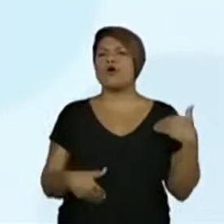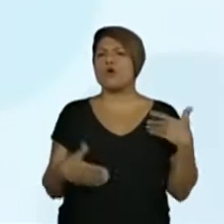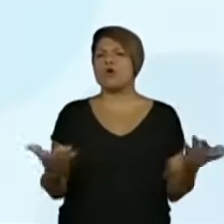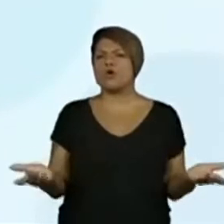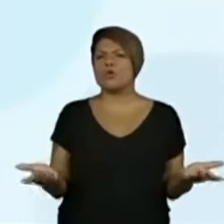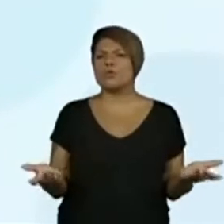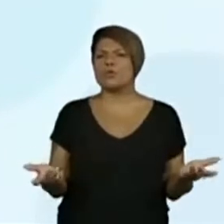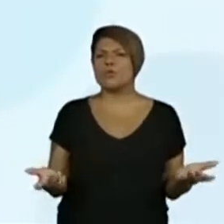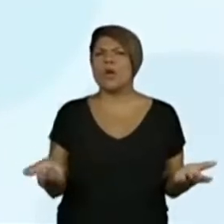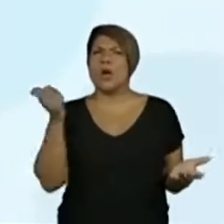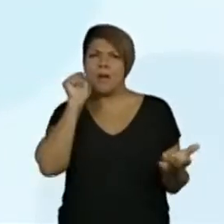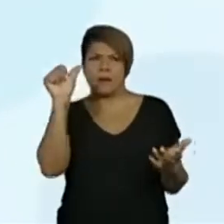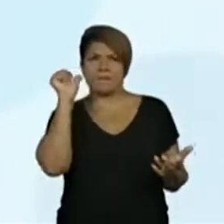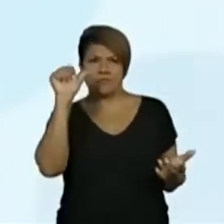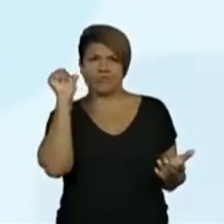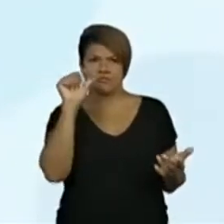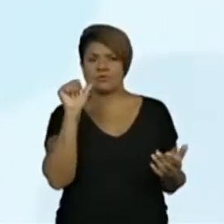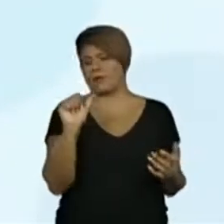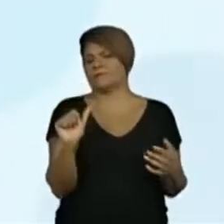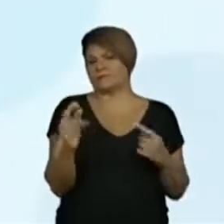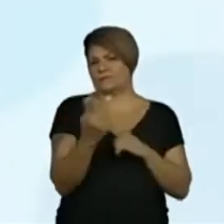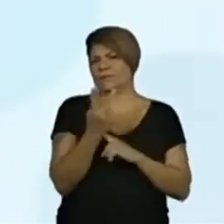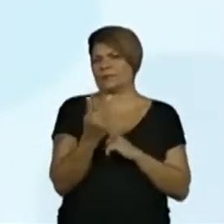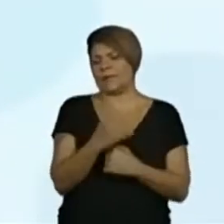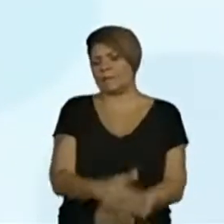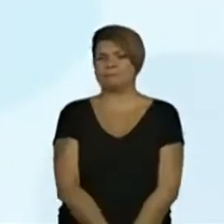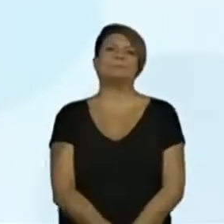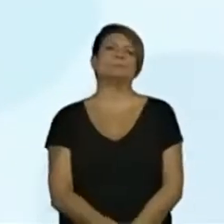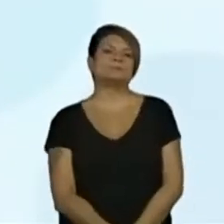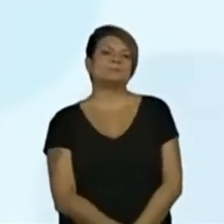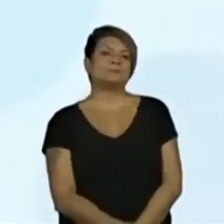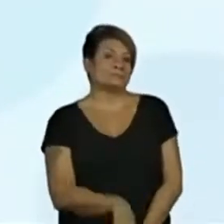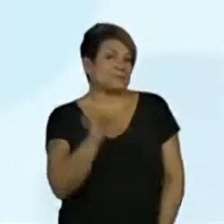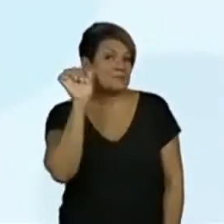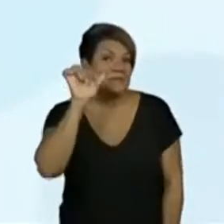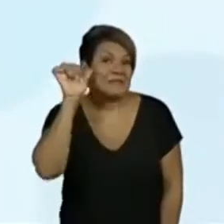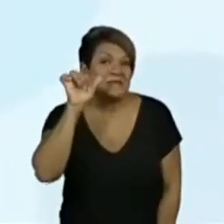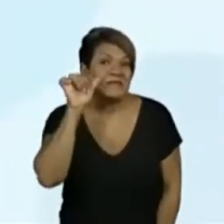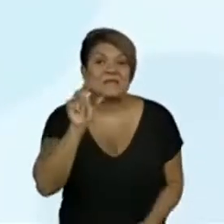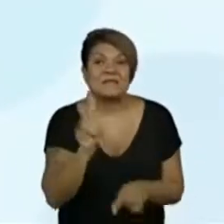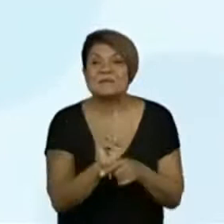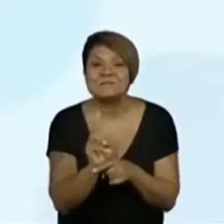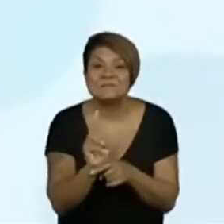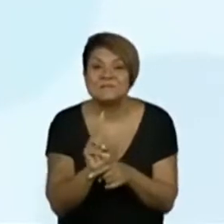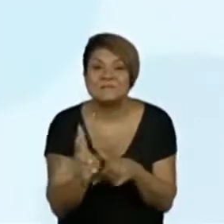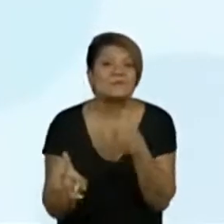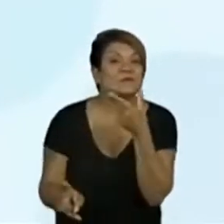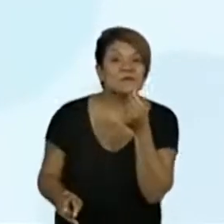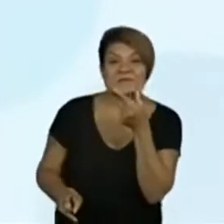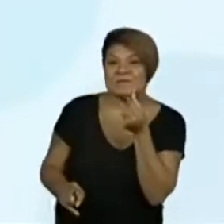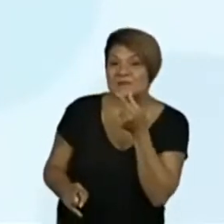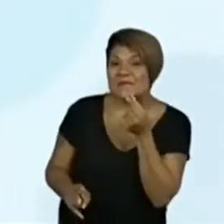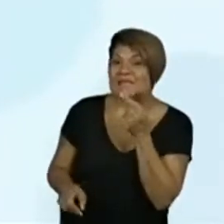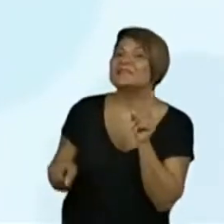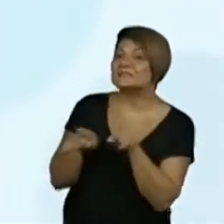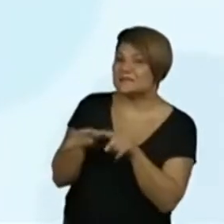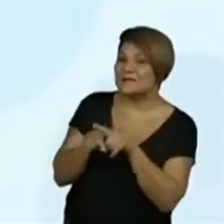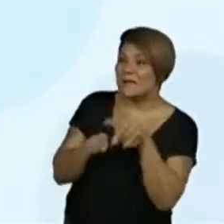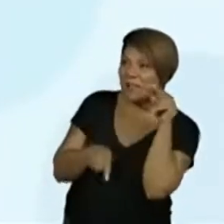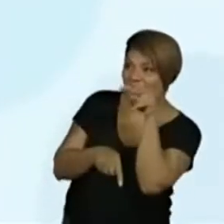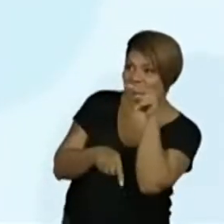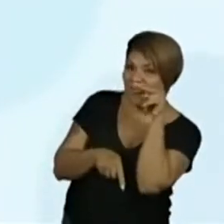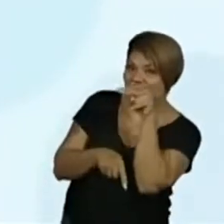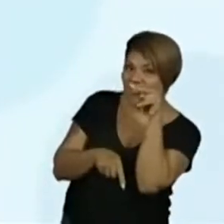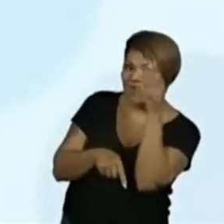irá cuidar? Aham, as meninas de plantão lá, ó. E os meninos que têm o hábito de observar